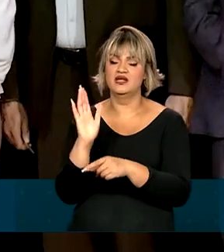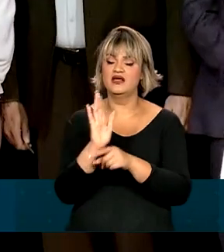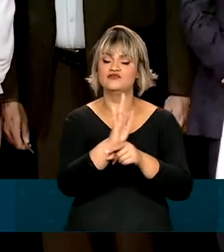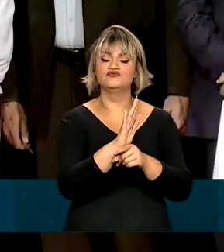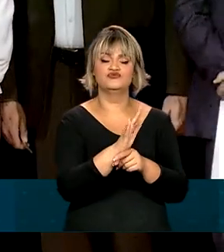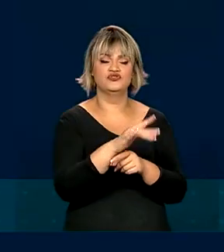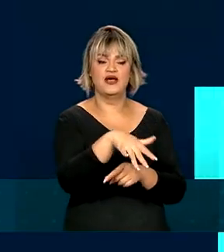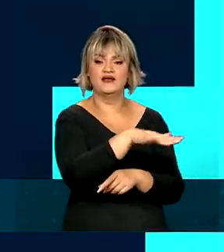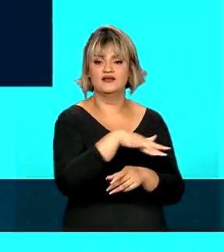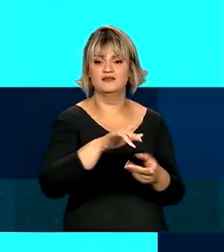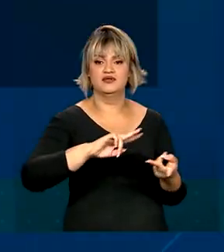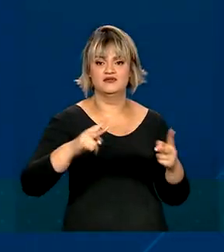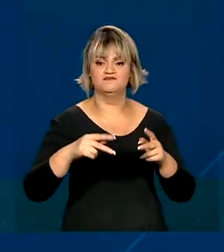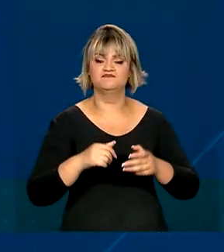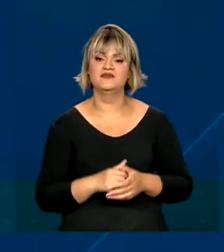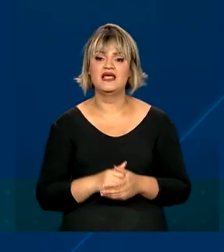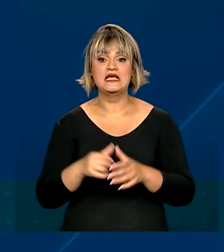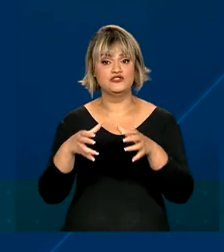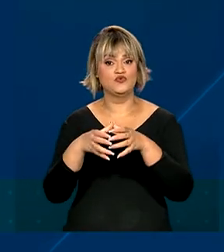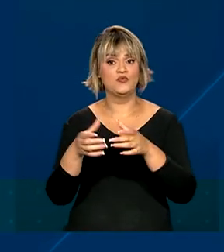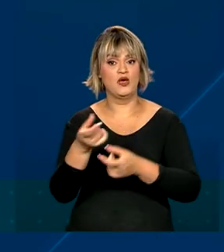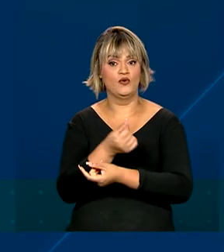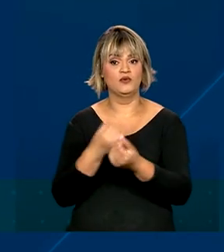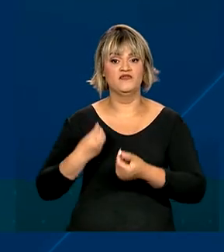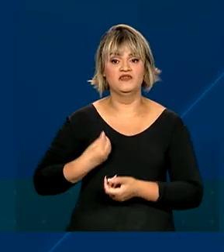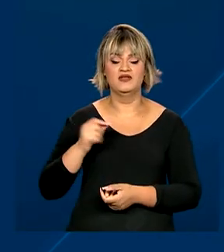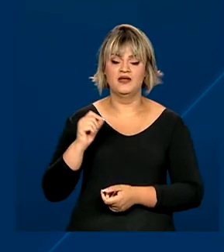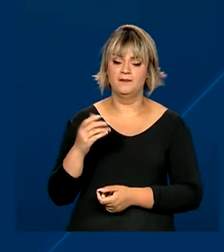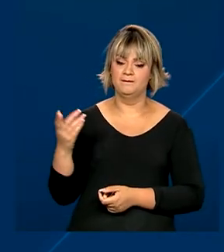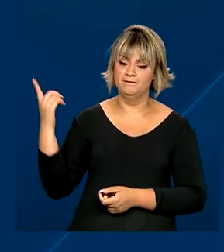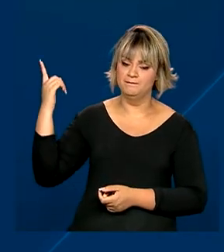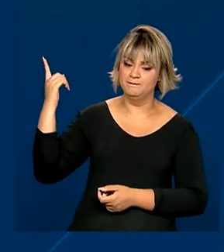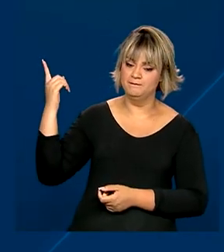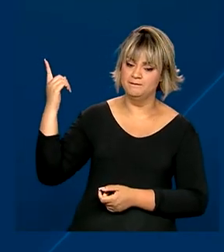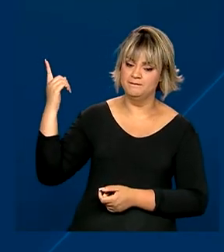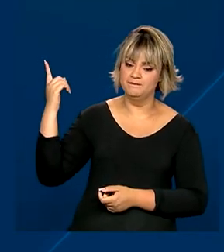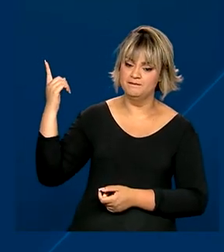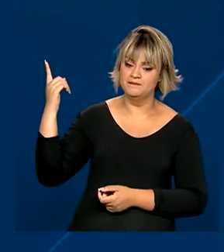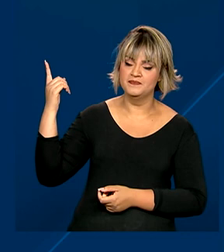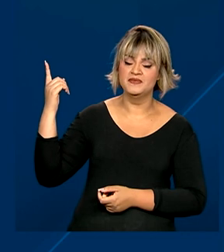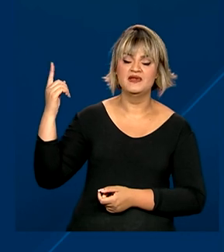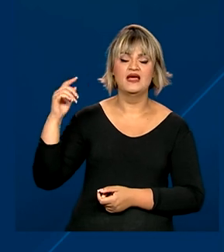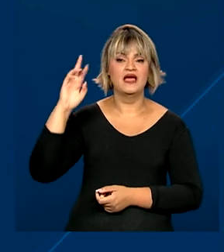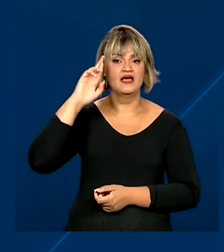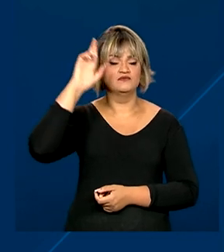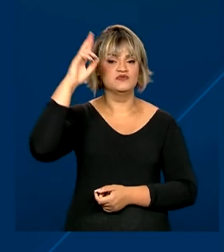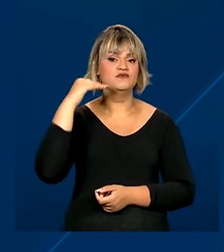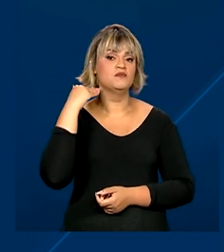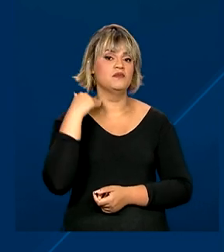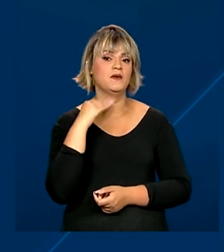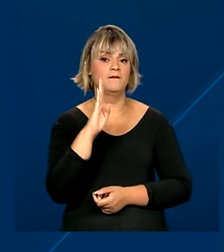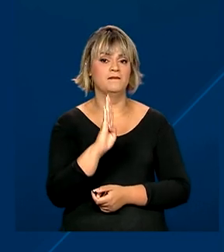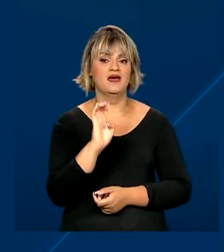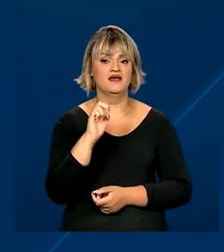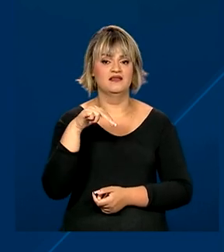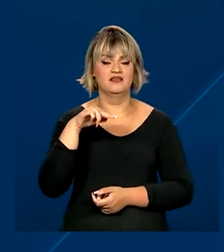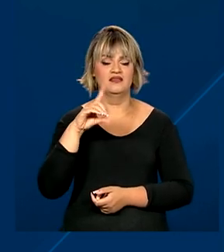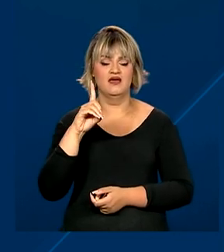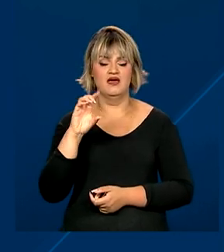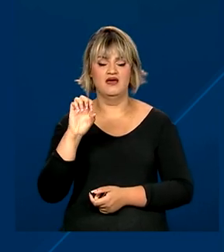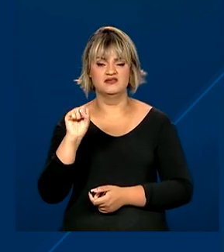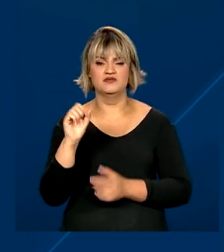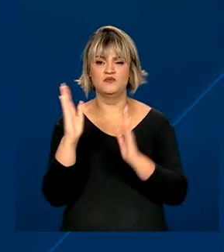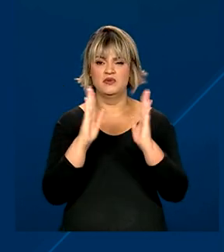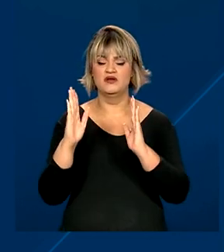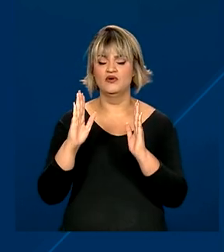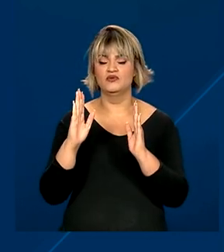de transição. A equipe econômica será composta por André Lara Rezende, que presidiu o BNDES no governo Fernando Henrique e